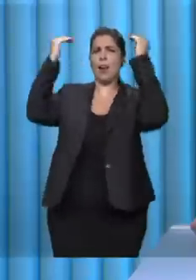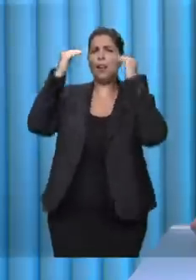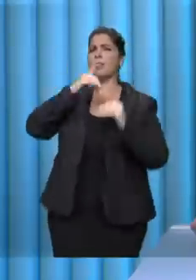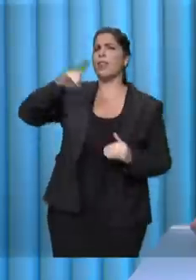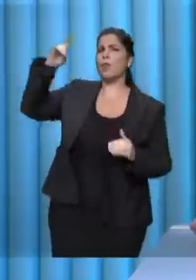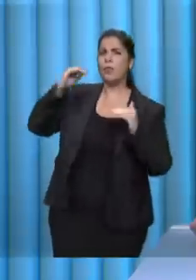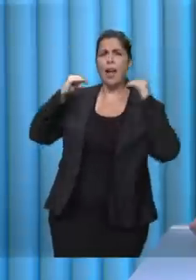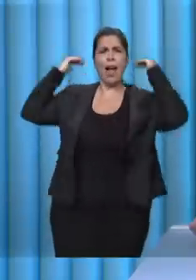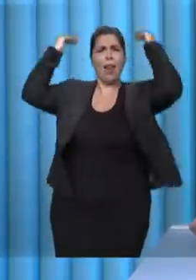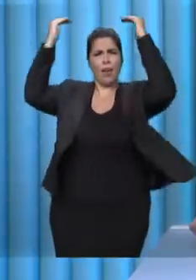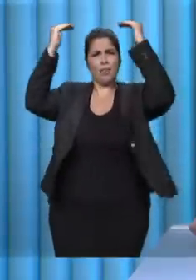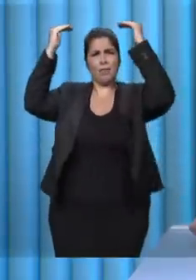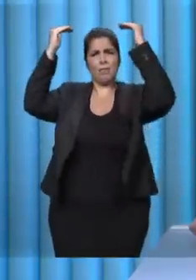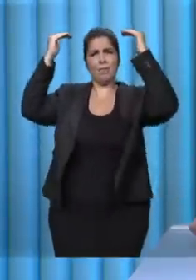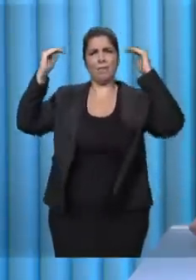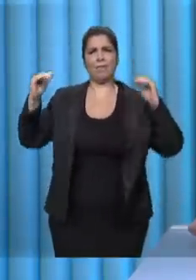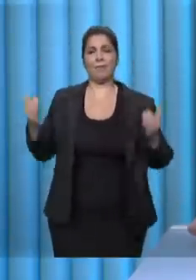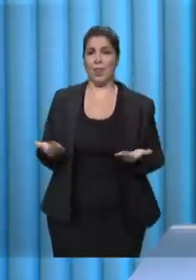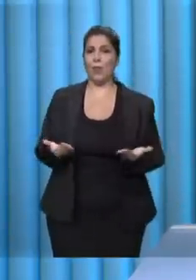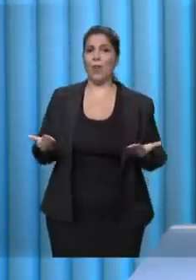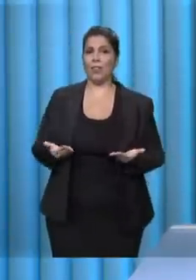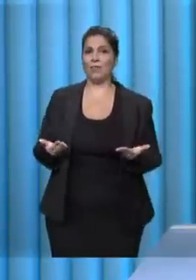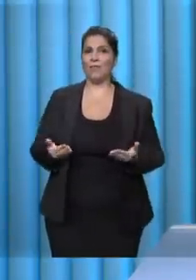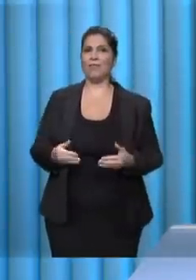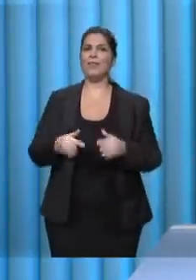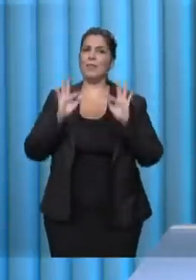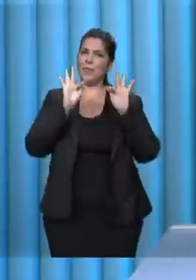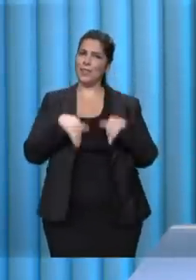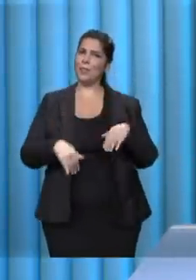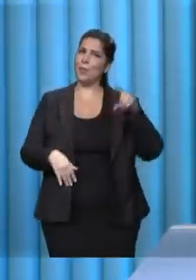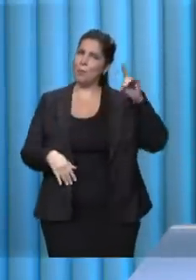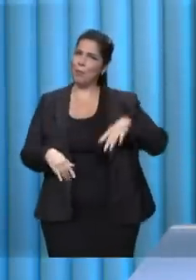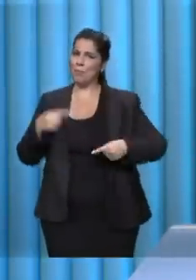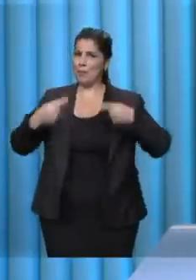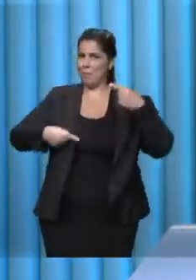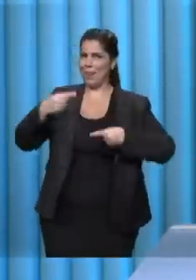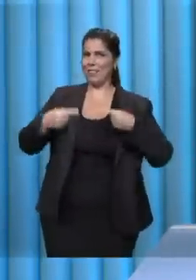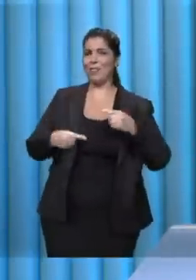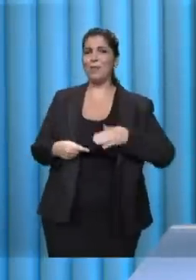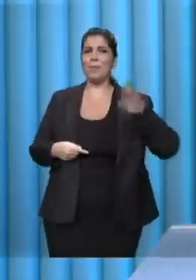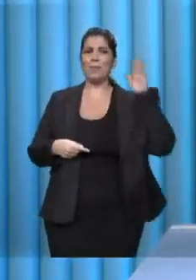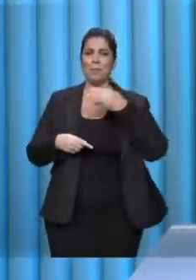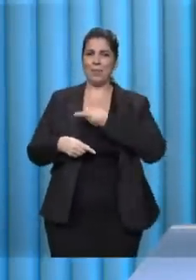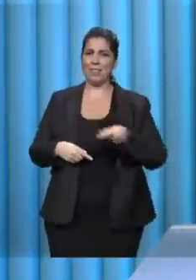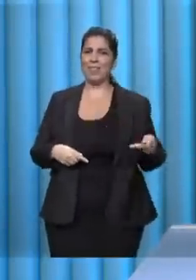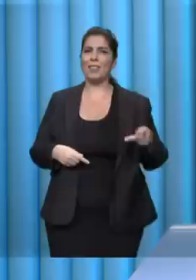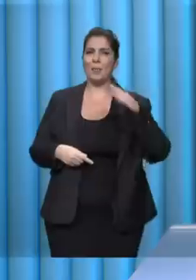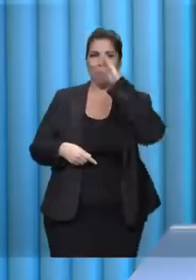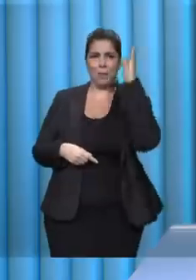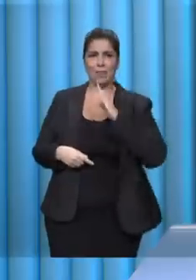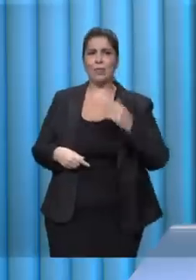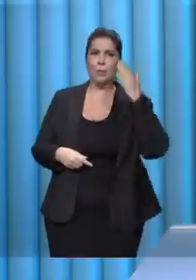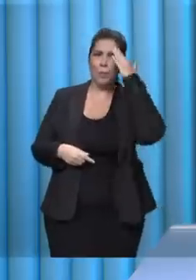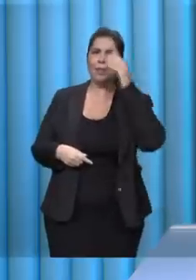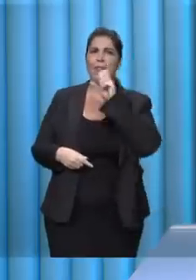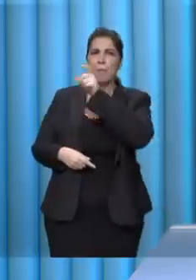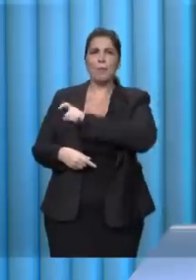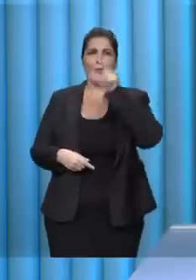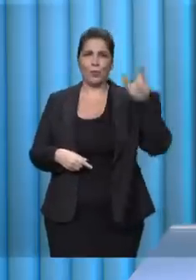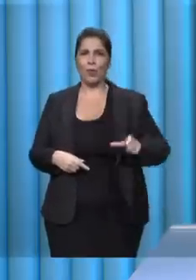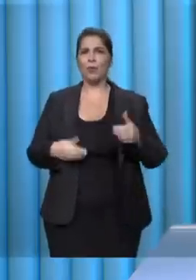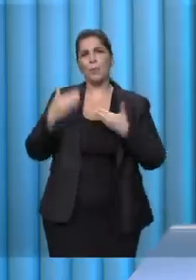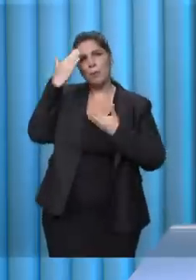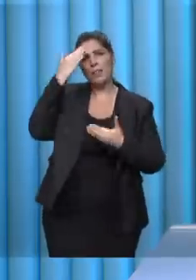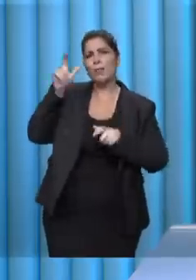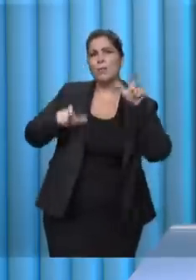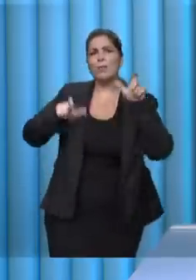de todos. E assim nós encerramos o último debate das eleições com os candidatos à presidência da República. Muito obrigado, candidatos. Obrigado a você que